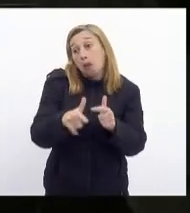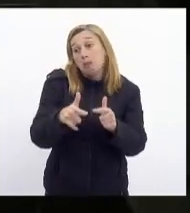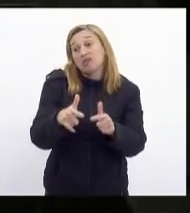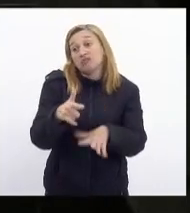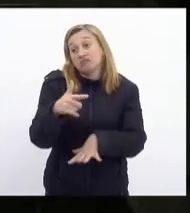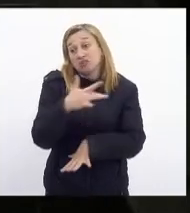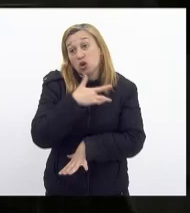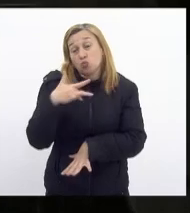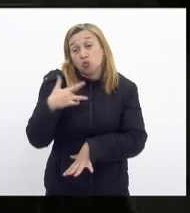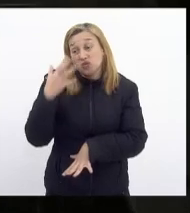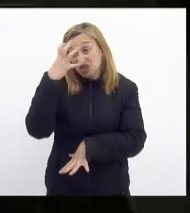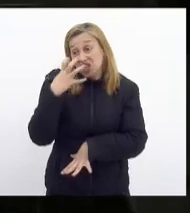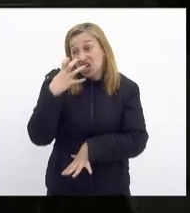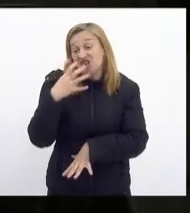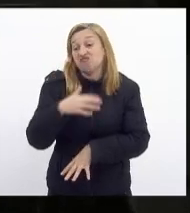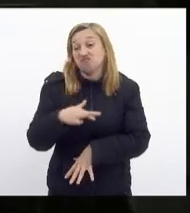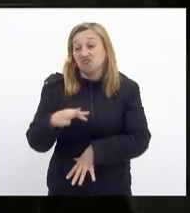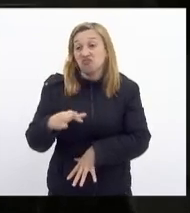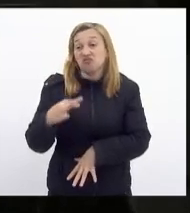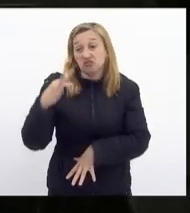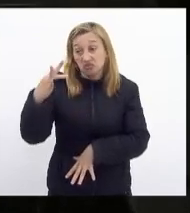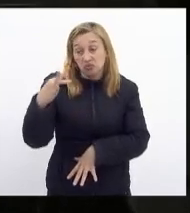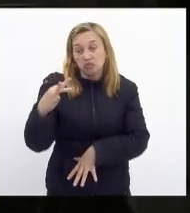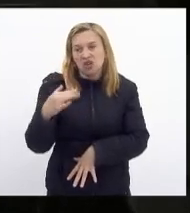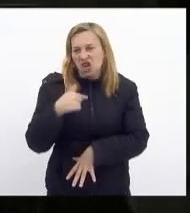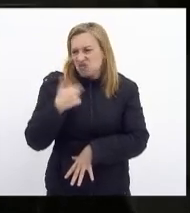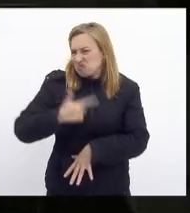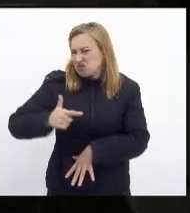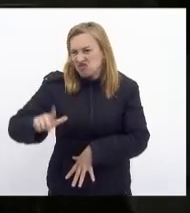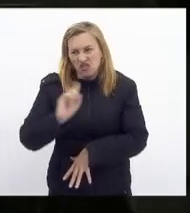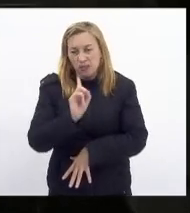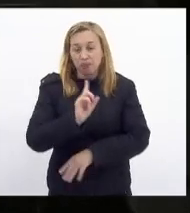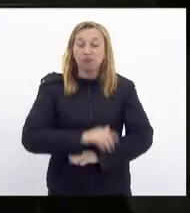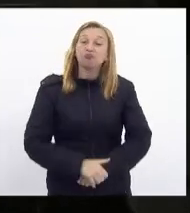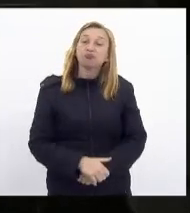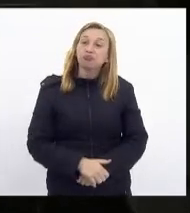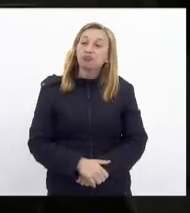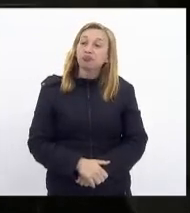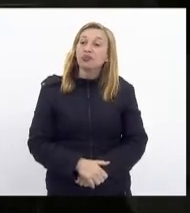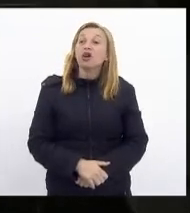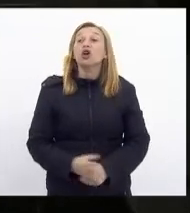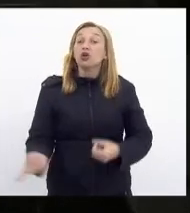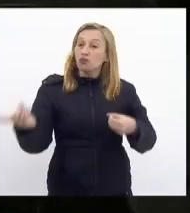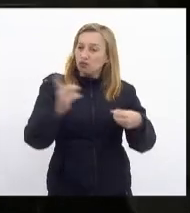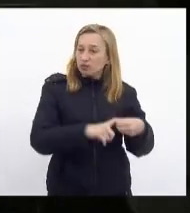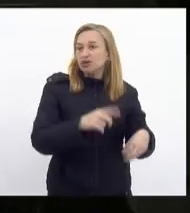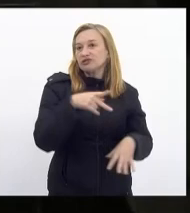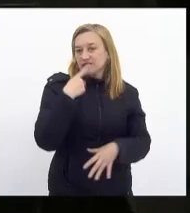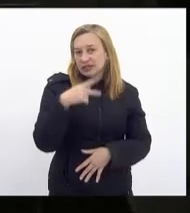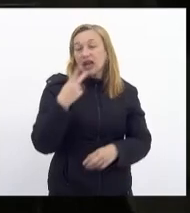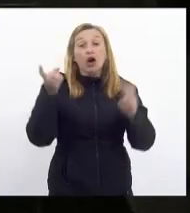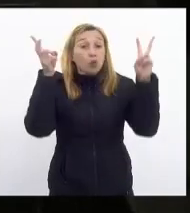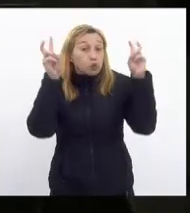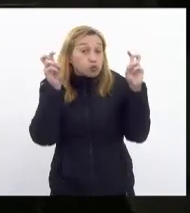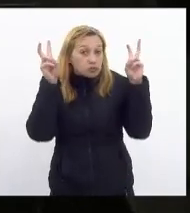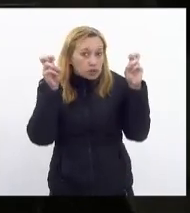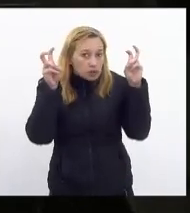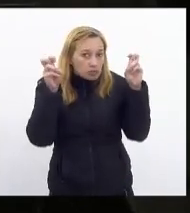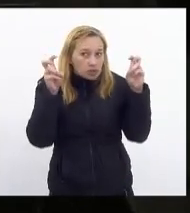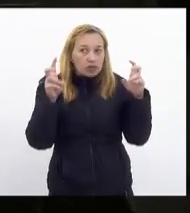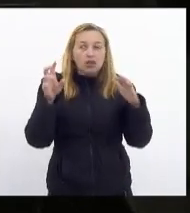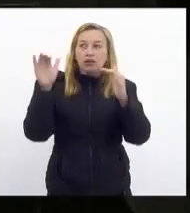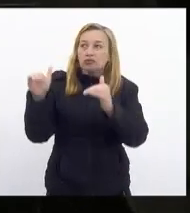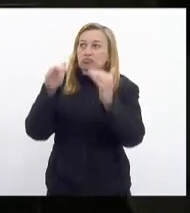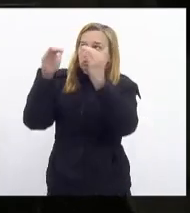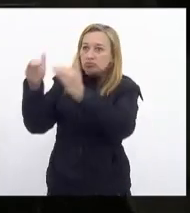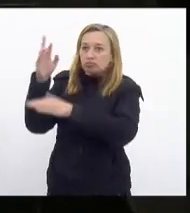é triste não vou aqui repetir então eu volto a insistir com um tema que vossa excelência